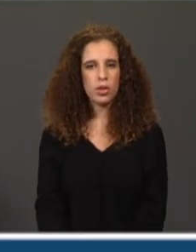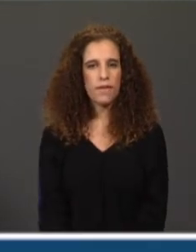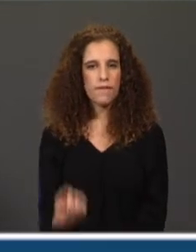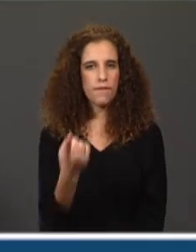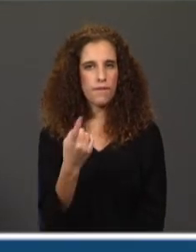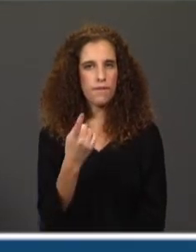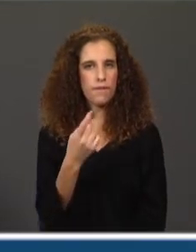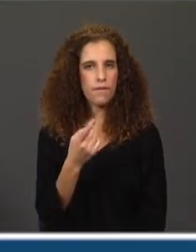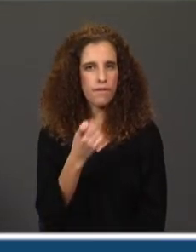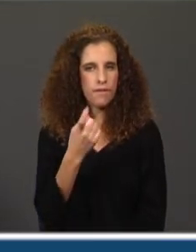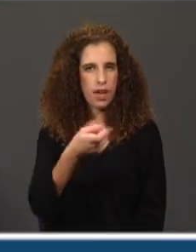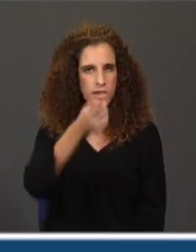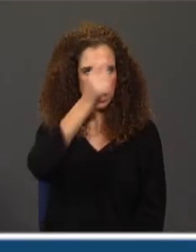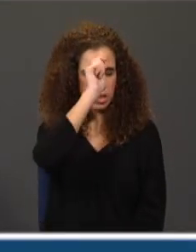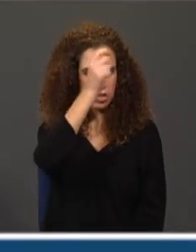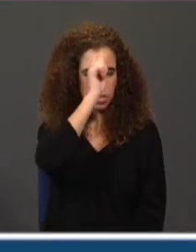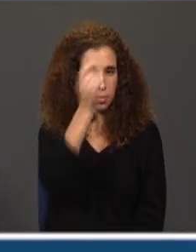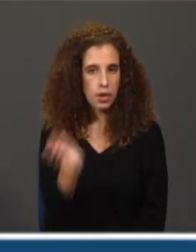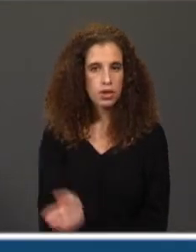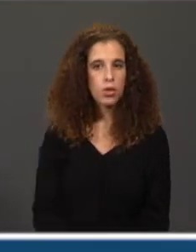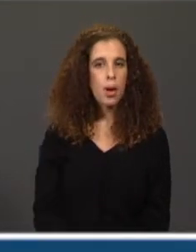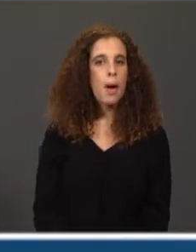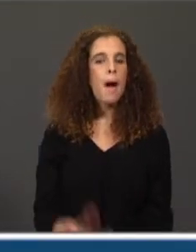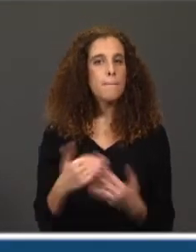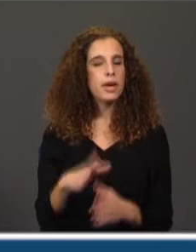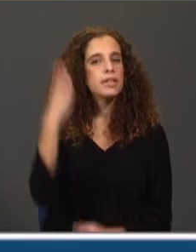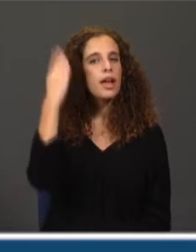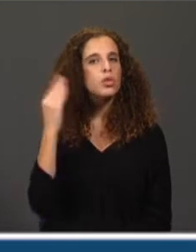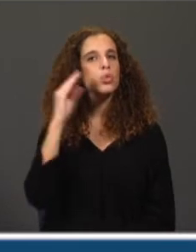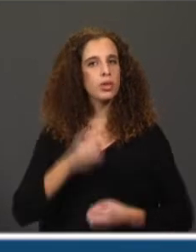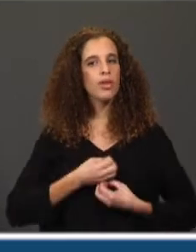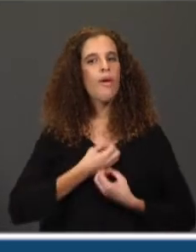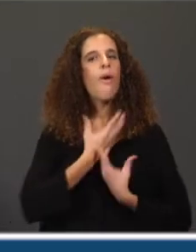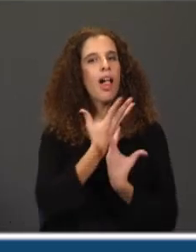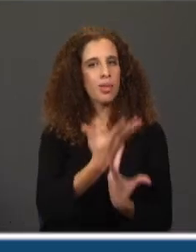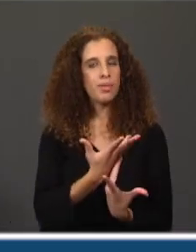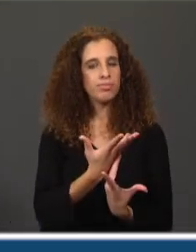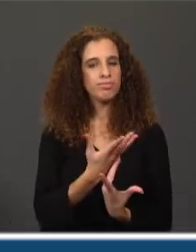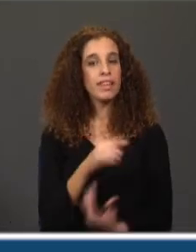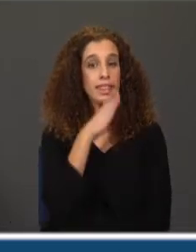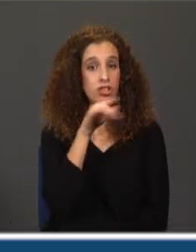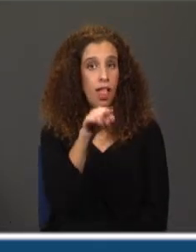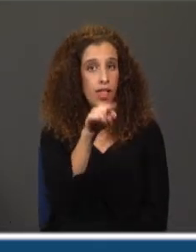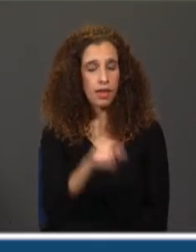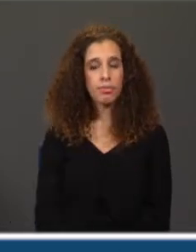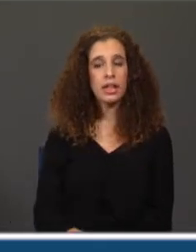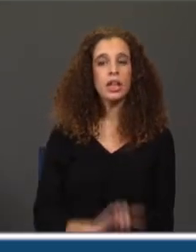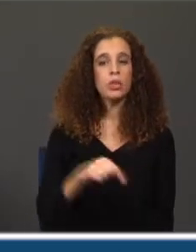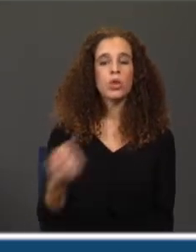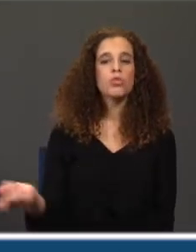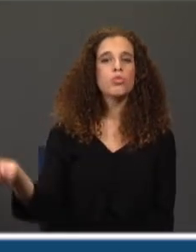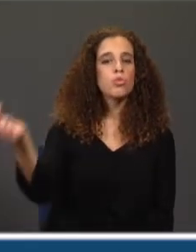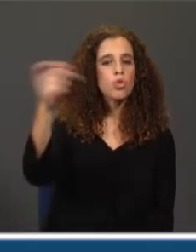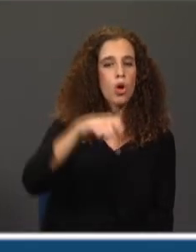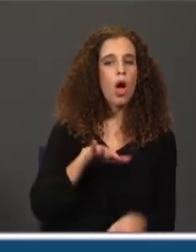altura ter sido atropelado, mas há Suíços com Alma, ele também nos diz isso, não é? E depois chegar a Itália num